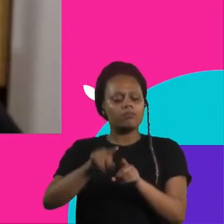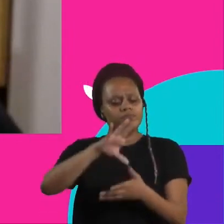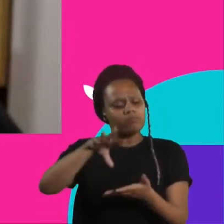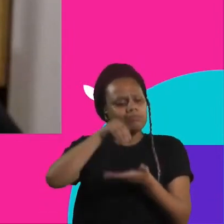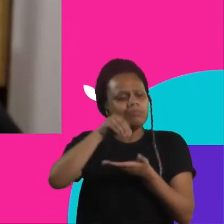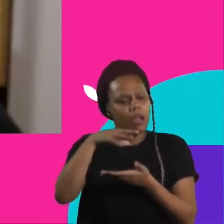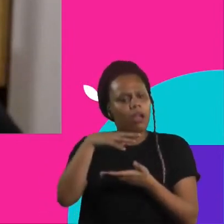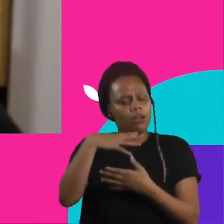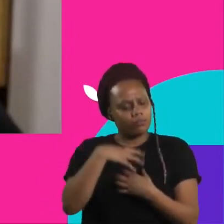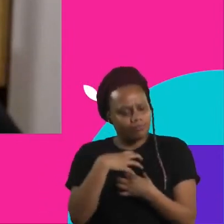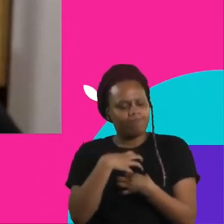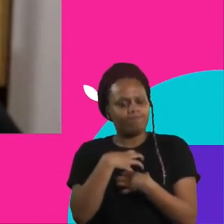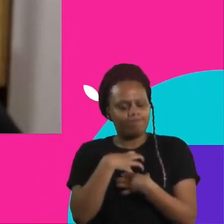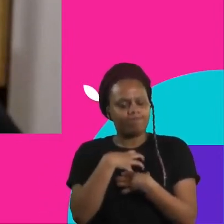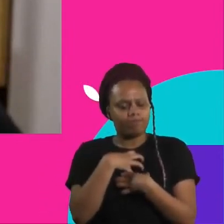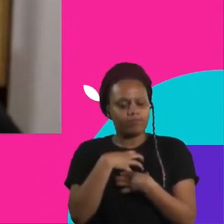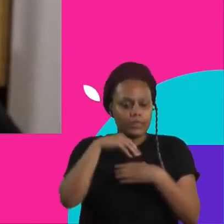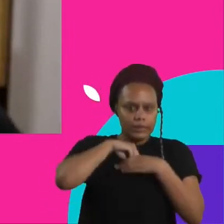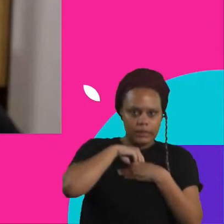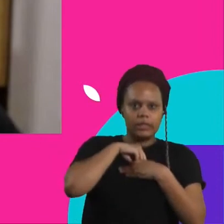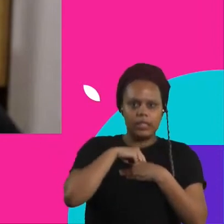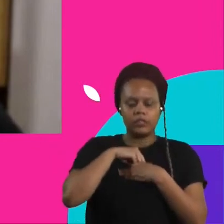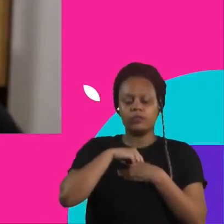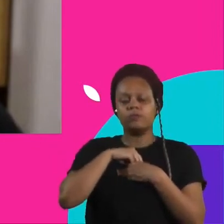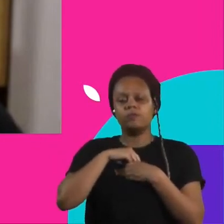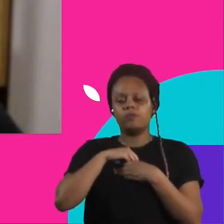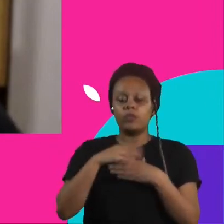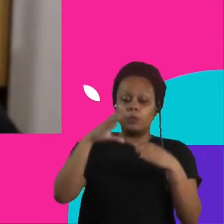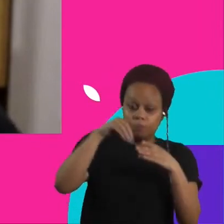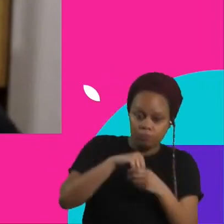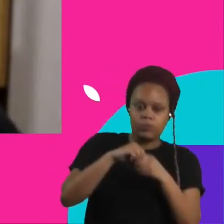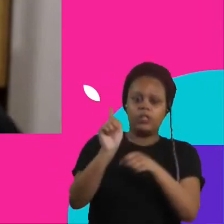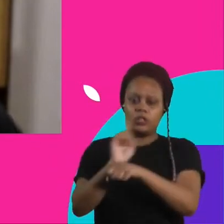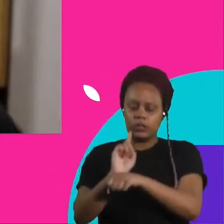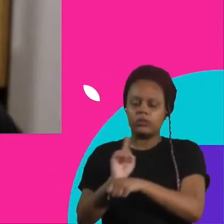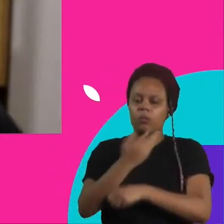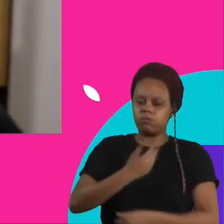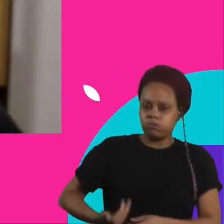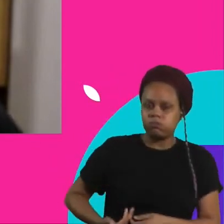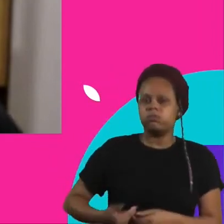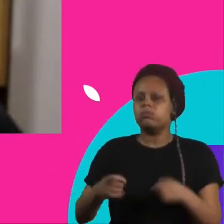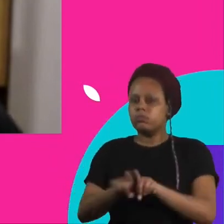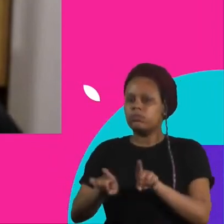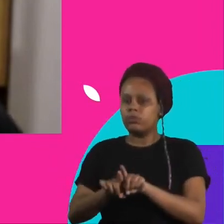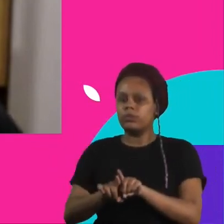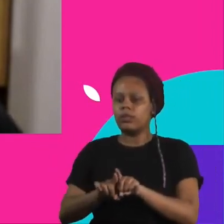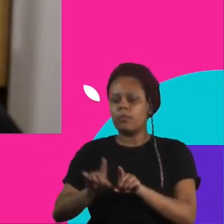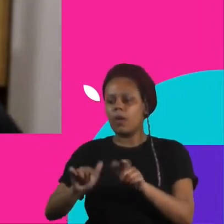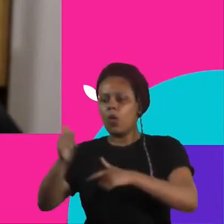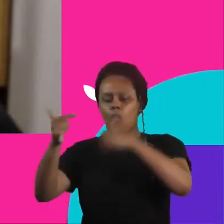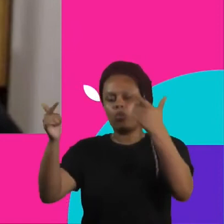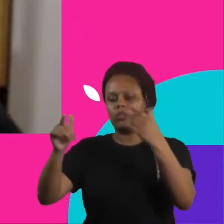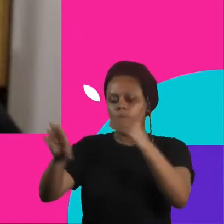pessoas que estão dentro da gestão pública e as pessoas que se envolvem com a gestão pública para colaborar. Na minha opinião,